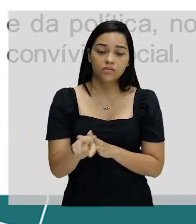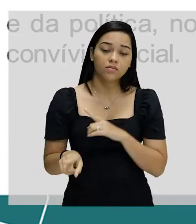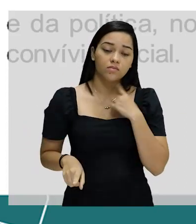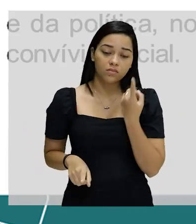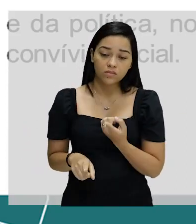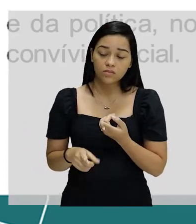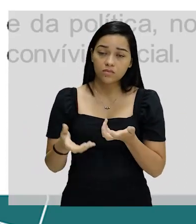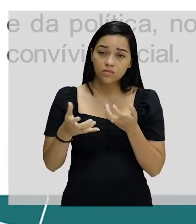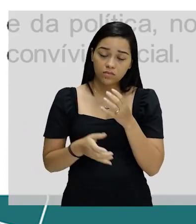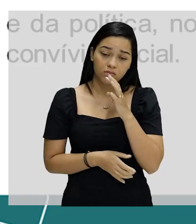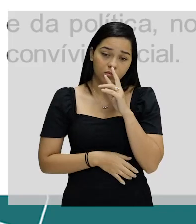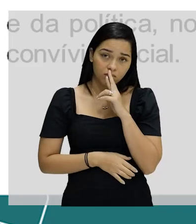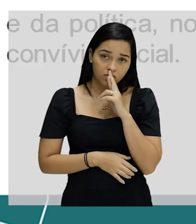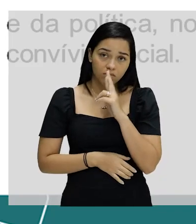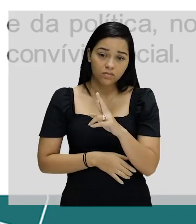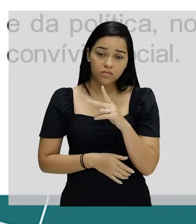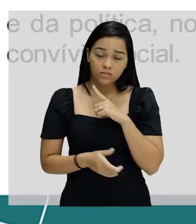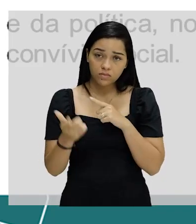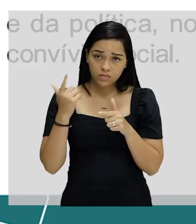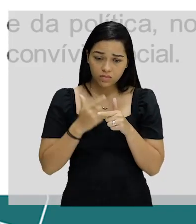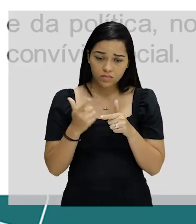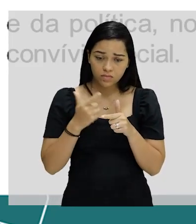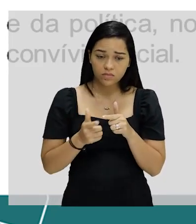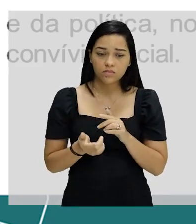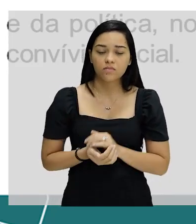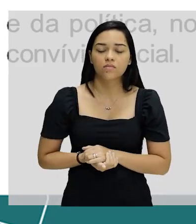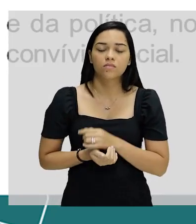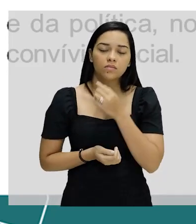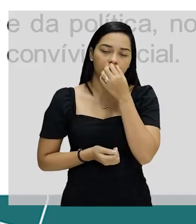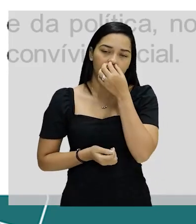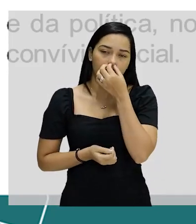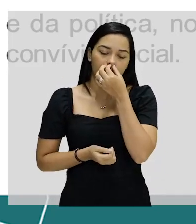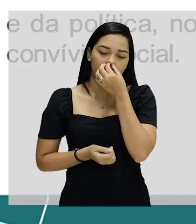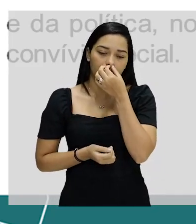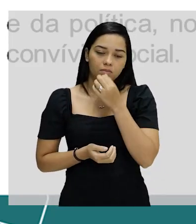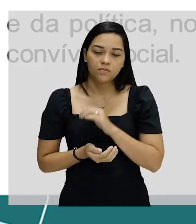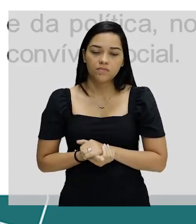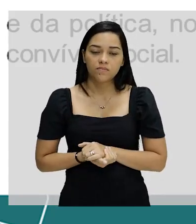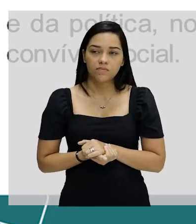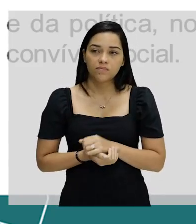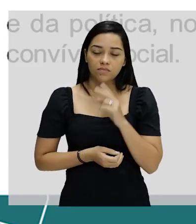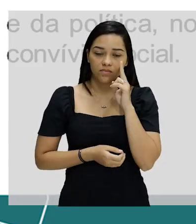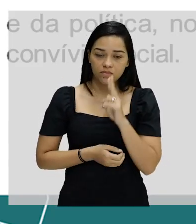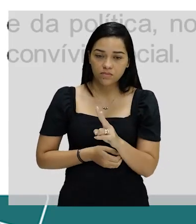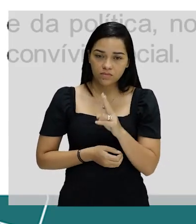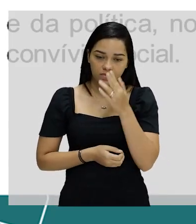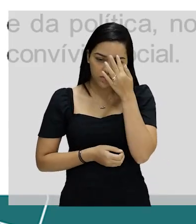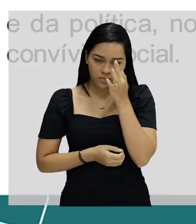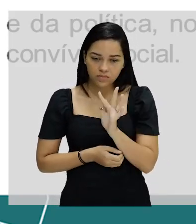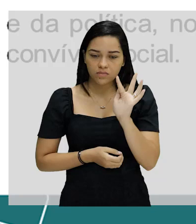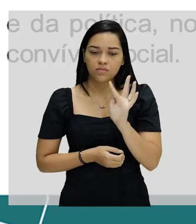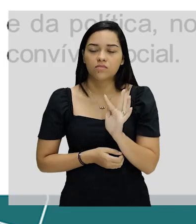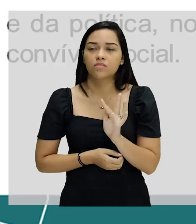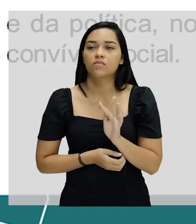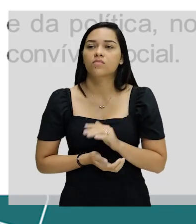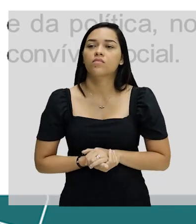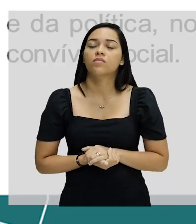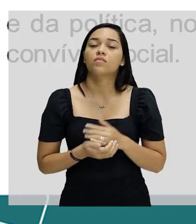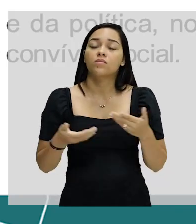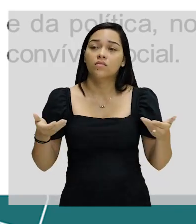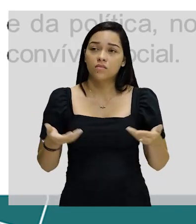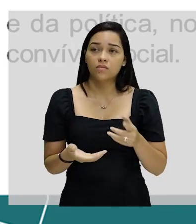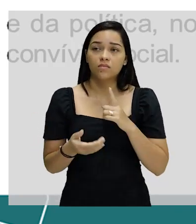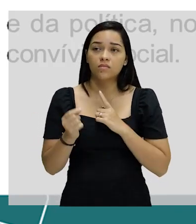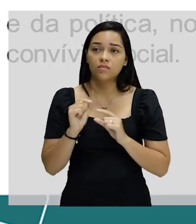tentar solucionar, para a gente tentar dar uma resposta. Então vem comigo. Do ponto de vista filosófico, aí eu vou entrar